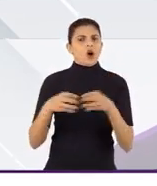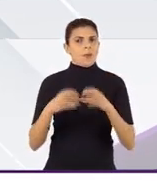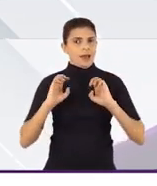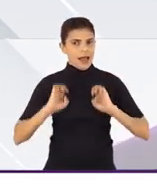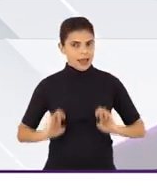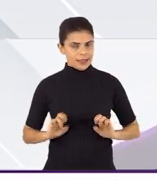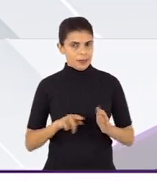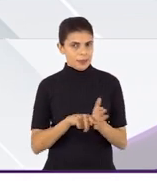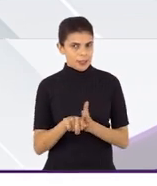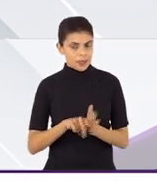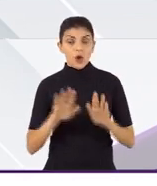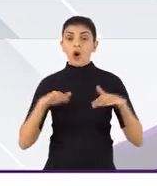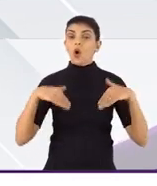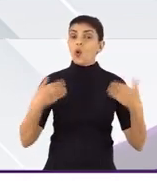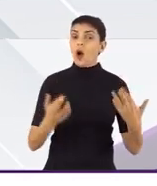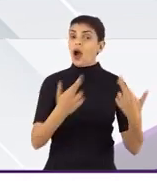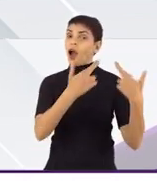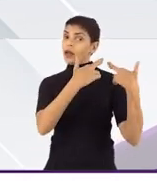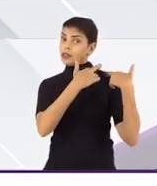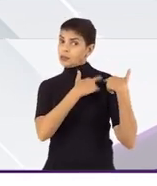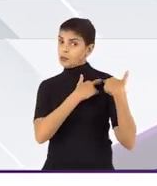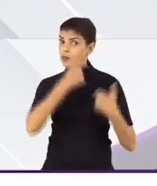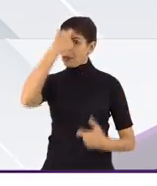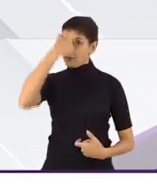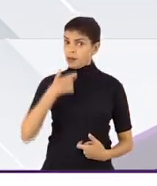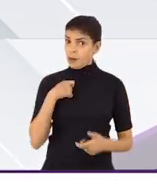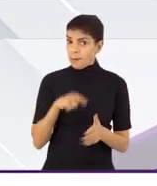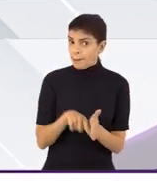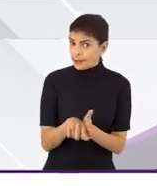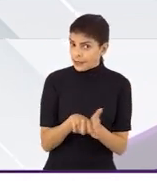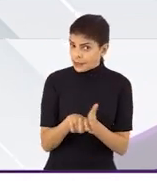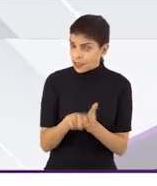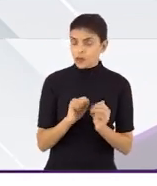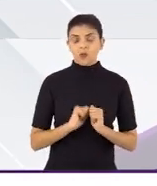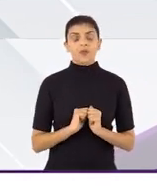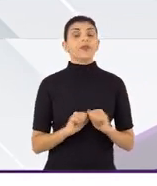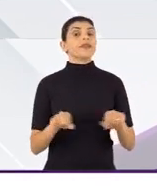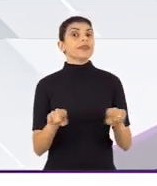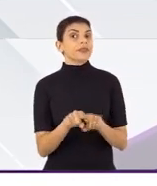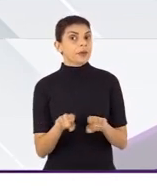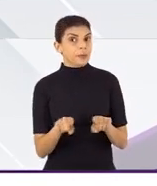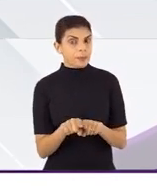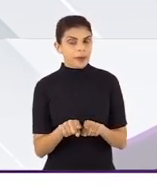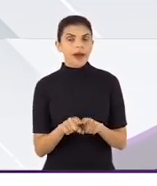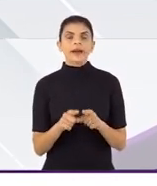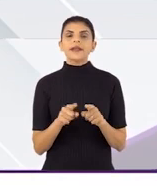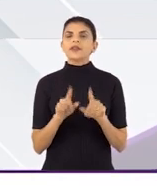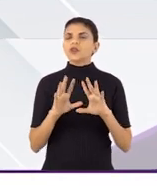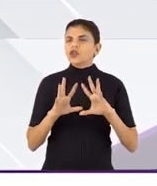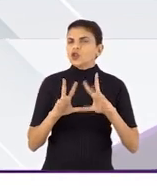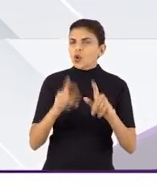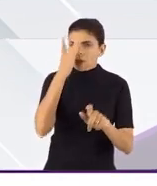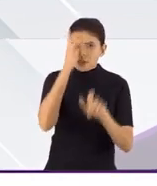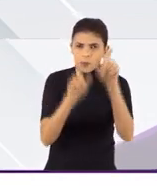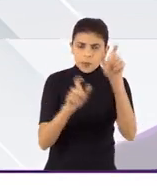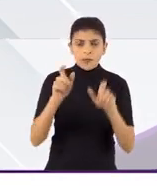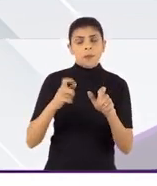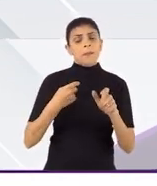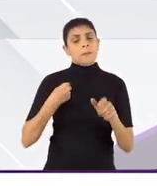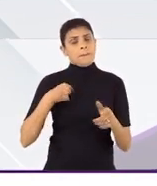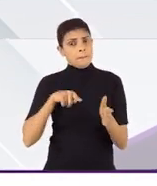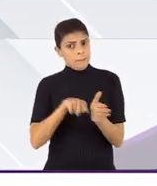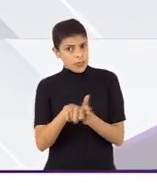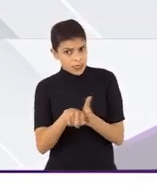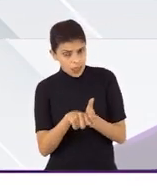de Ética em Pesquisa, quais são as responsabilidades do pesquisador, e aqui, todos vocês